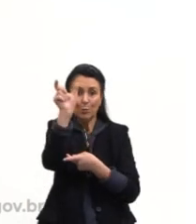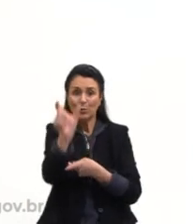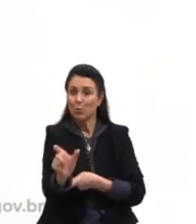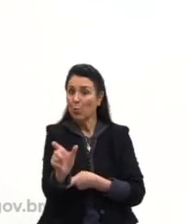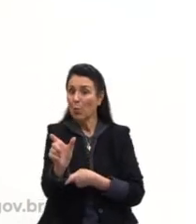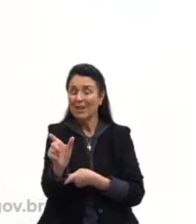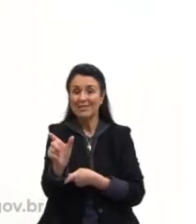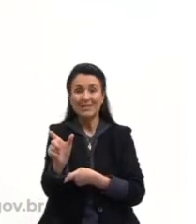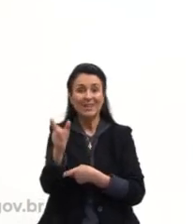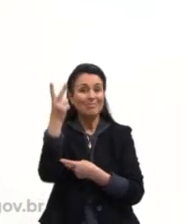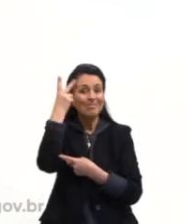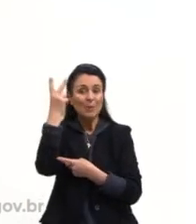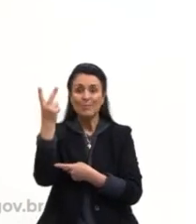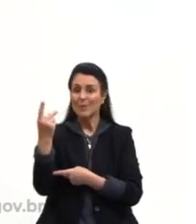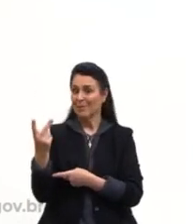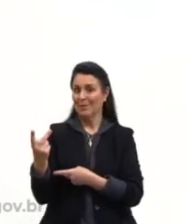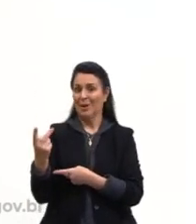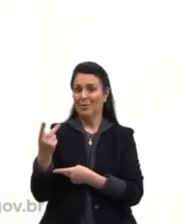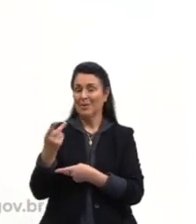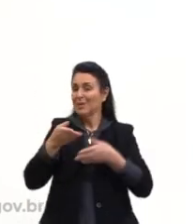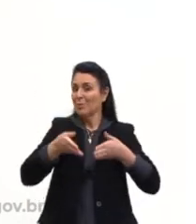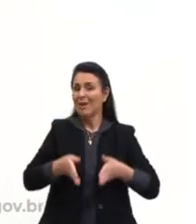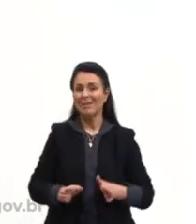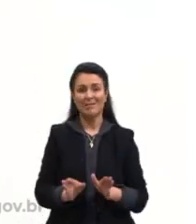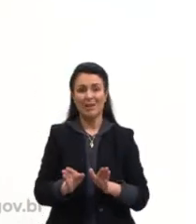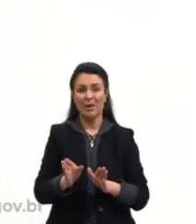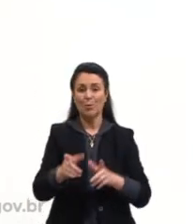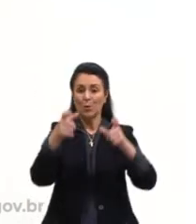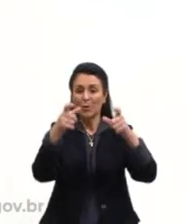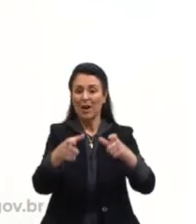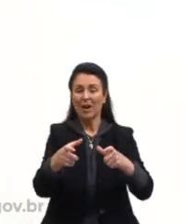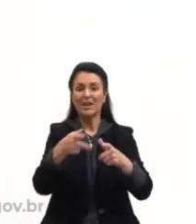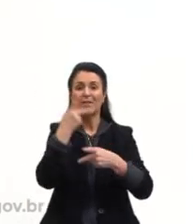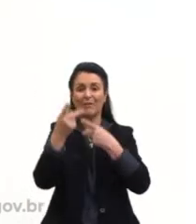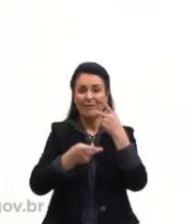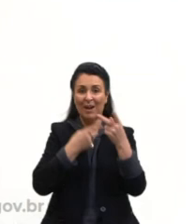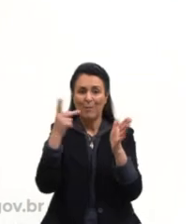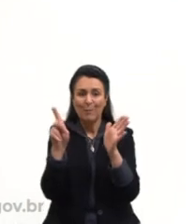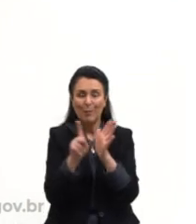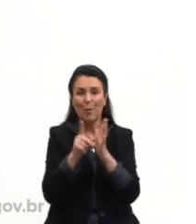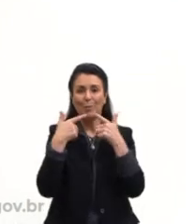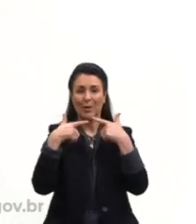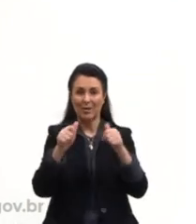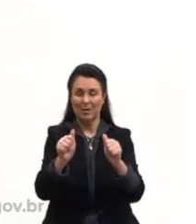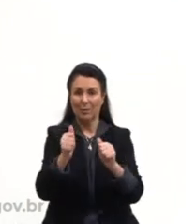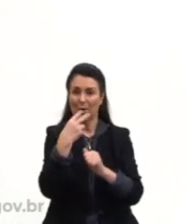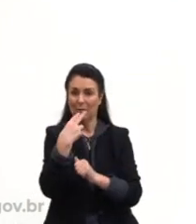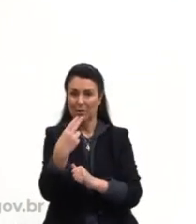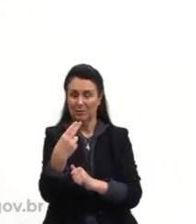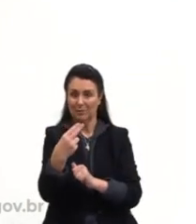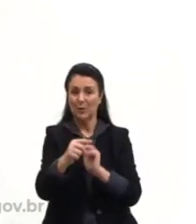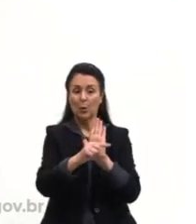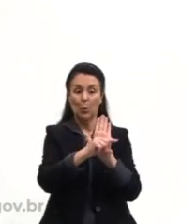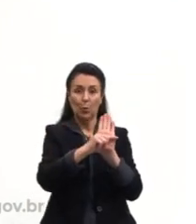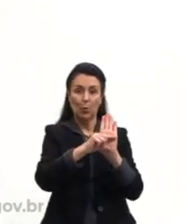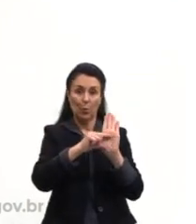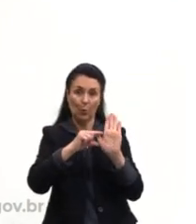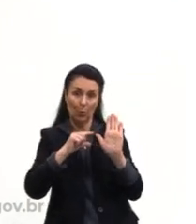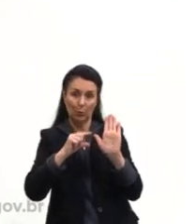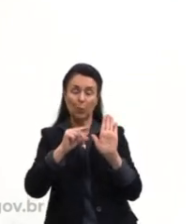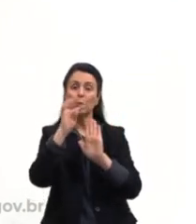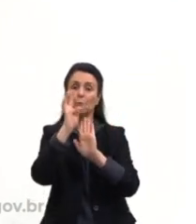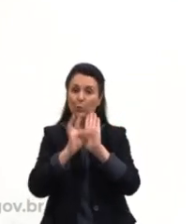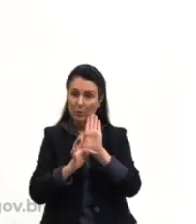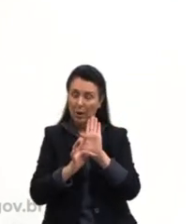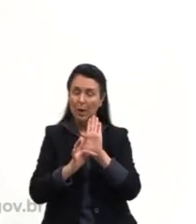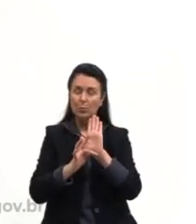Muitos falam inglês e misturam o inglês com outras linguagens. Então, esse autor aí, ele chamou de Glubbish. Muito interessante esse texto.